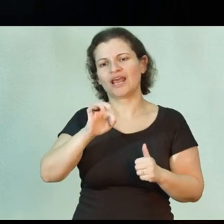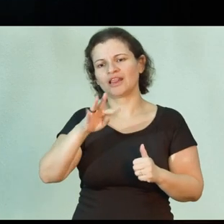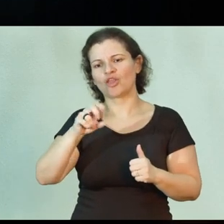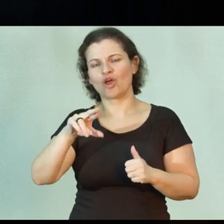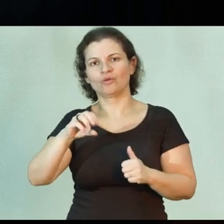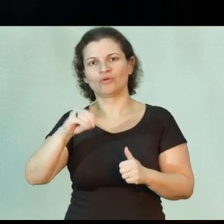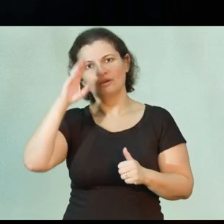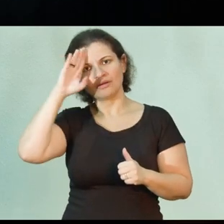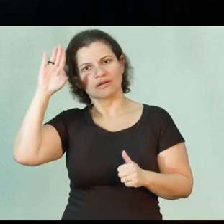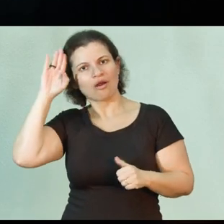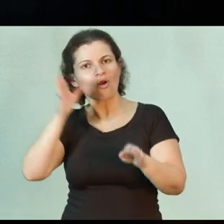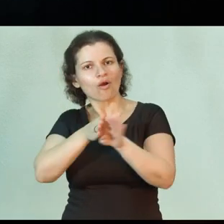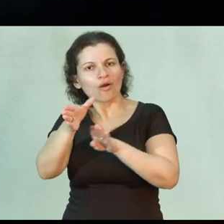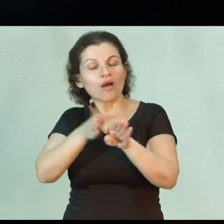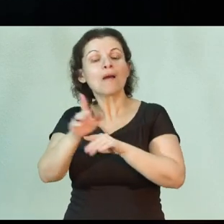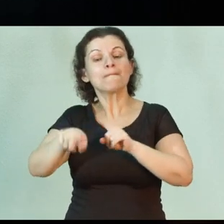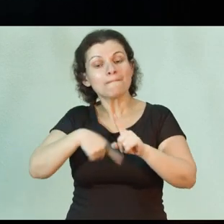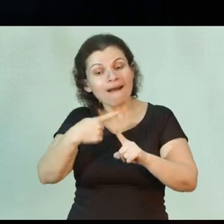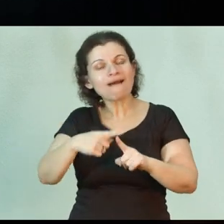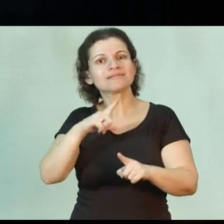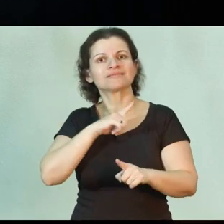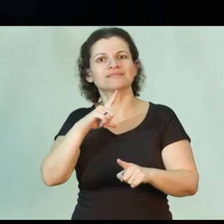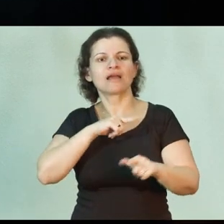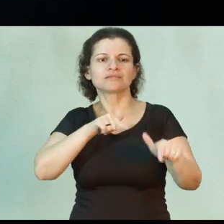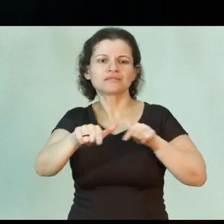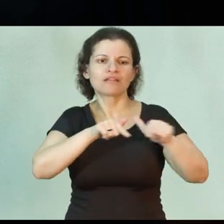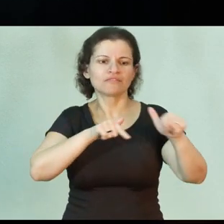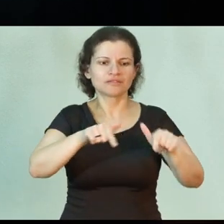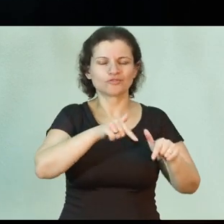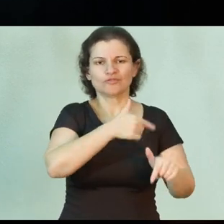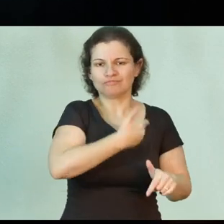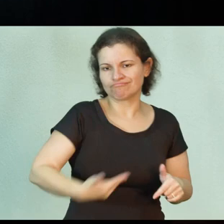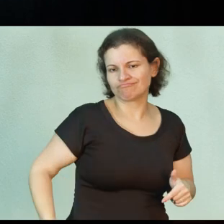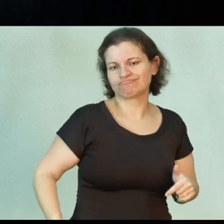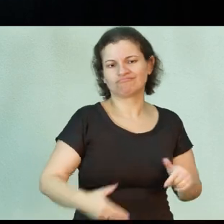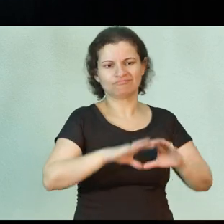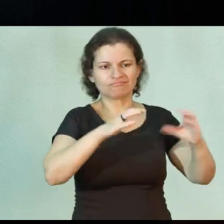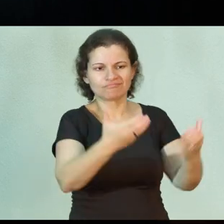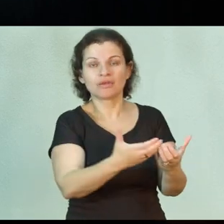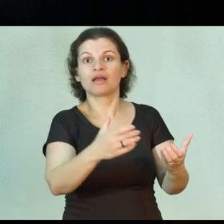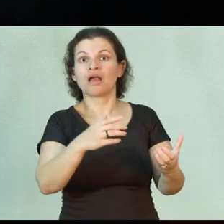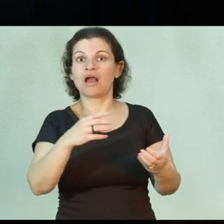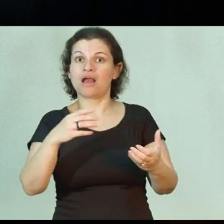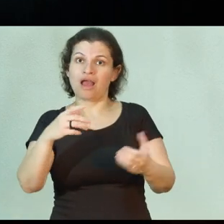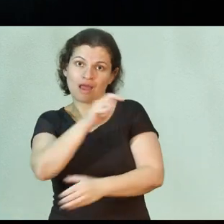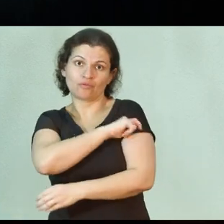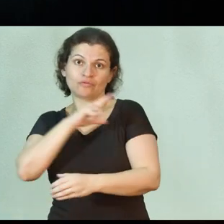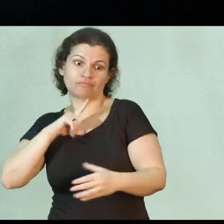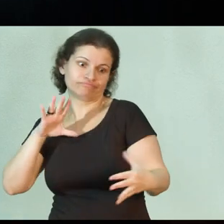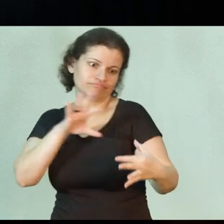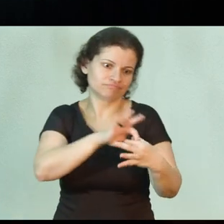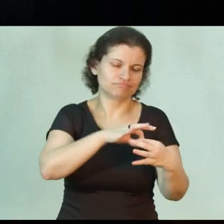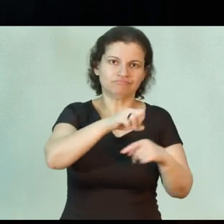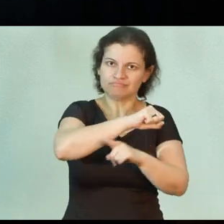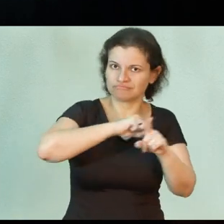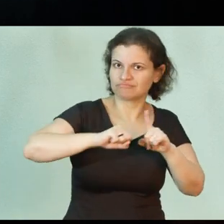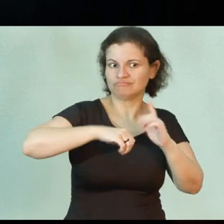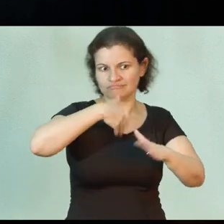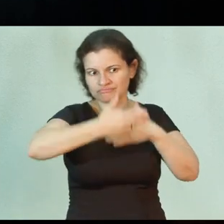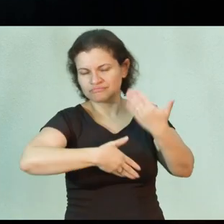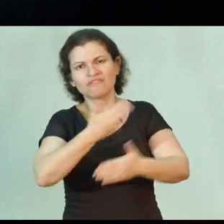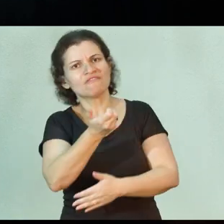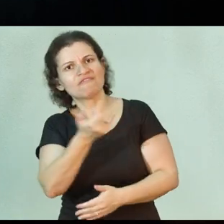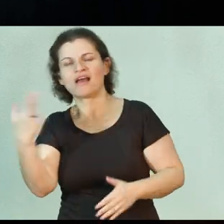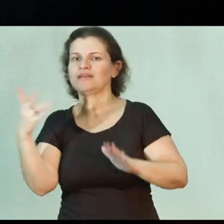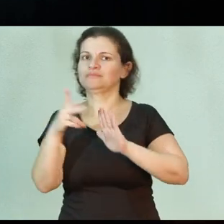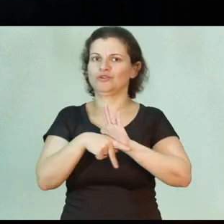consultorias, mas também aquelas de serviços comunitários. Então, os alunos estão muito integrados à sociedade, desenvolvendo vários